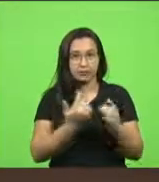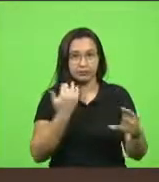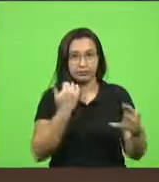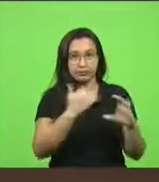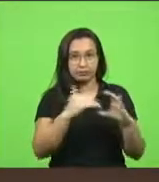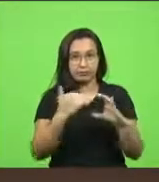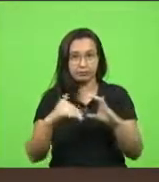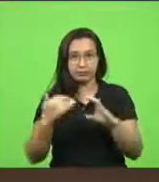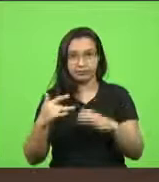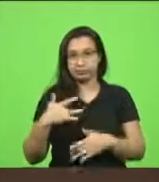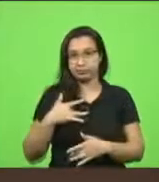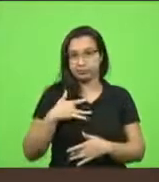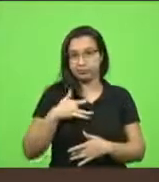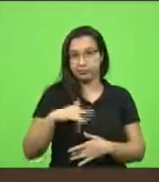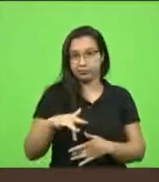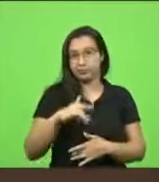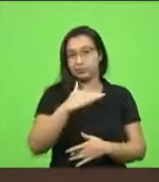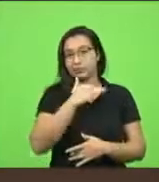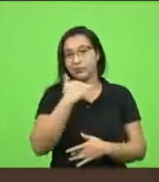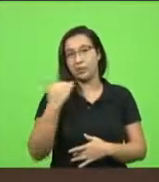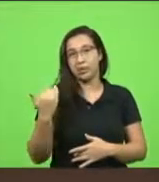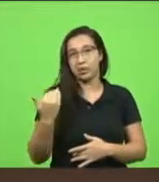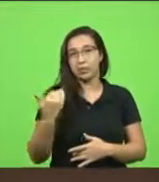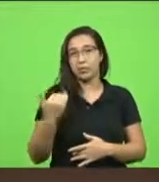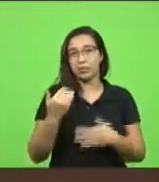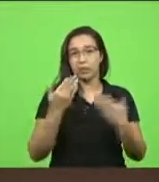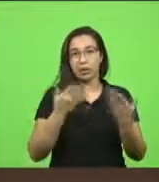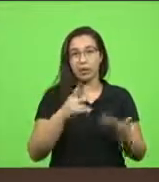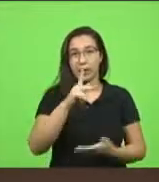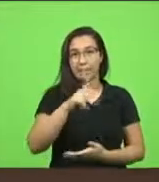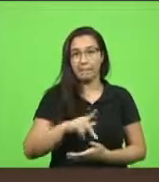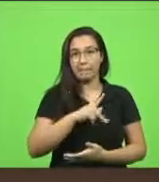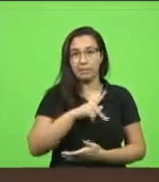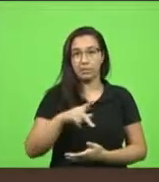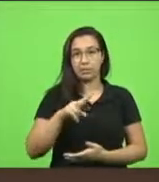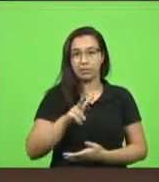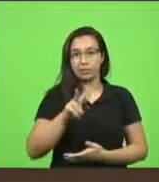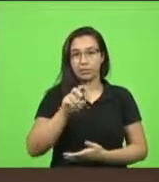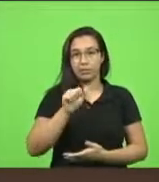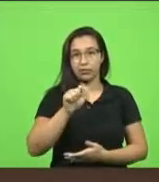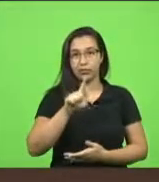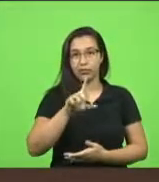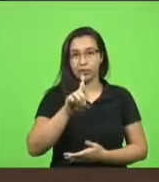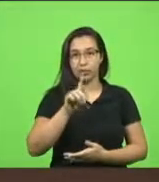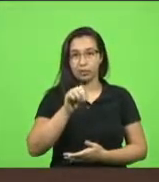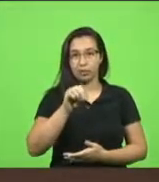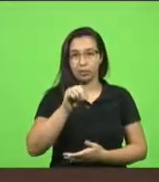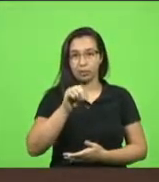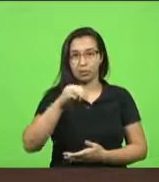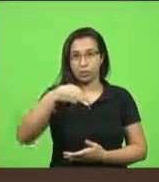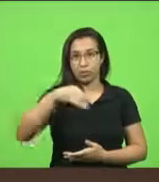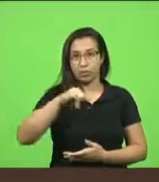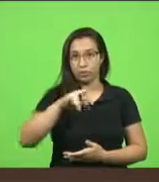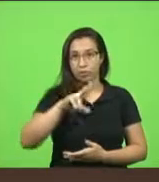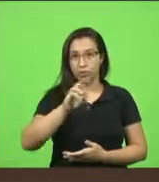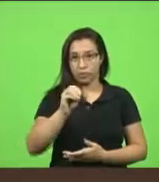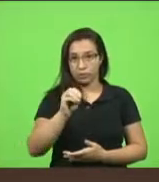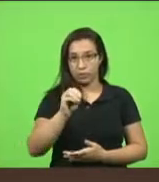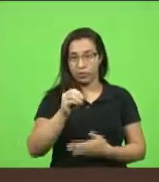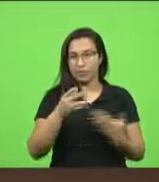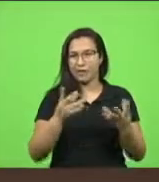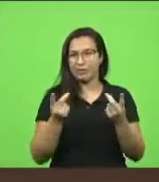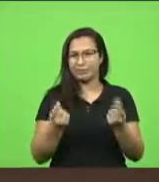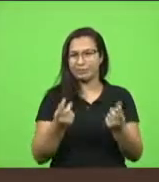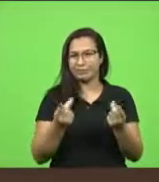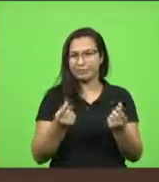condolências pelo falecimento do pastor Valdomiro Souza. O pastor Valdomiro Souza foi, durante muito tempo, pastor